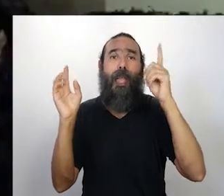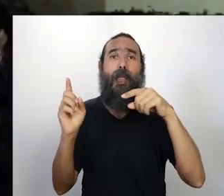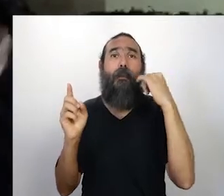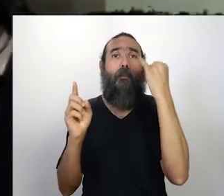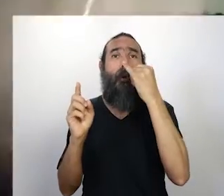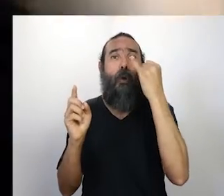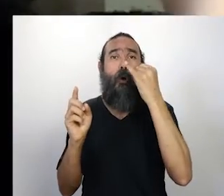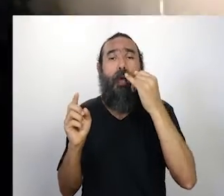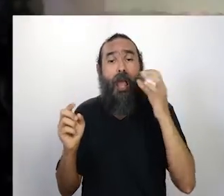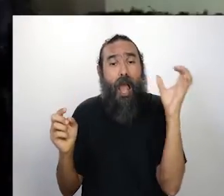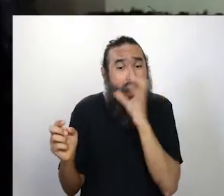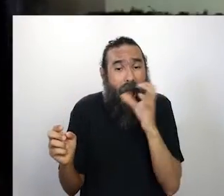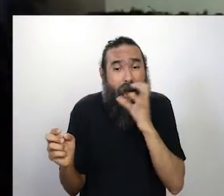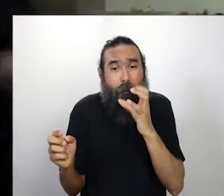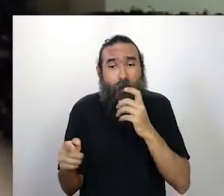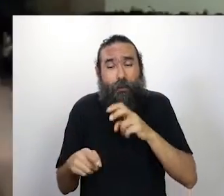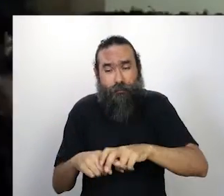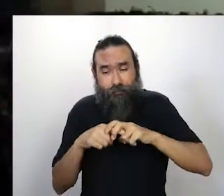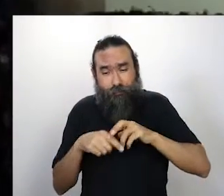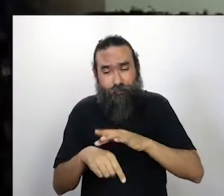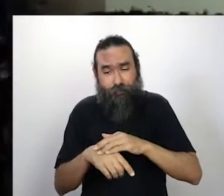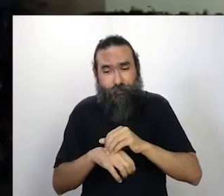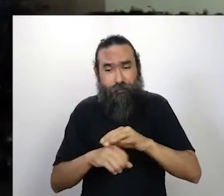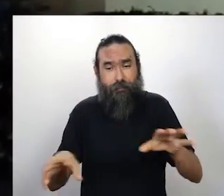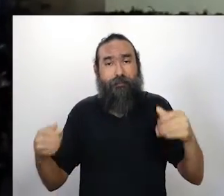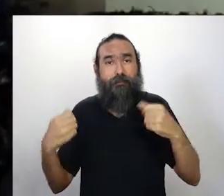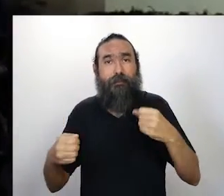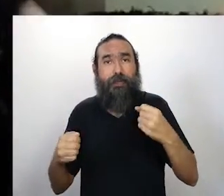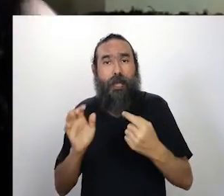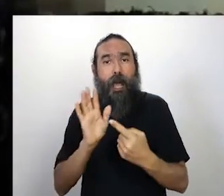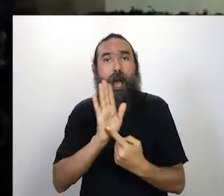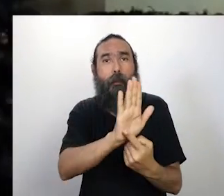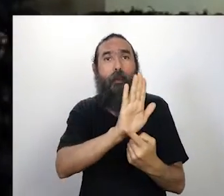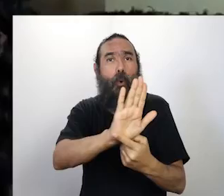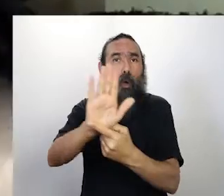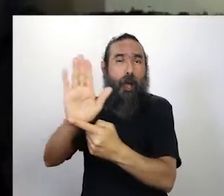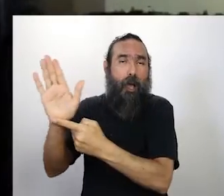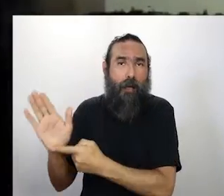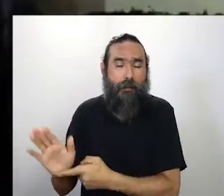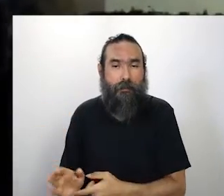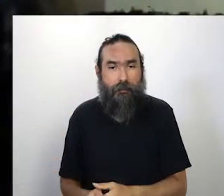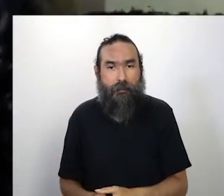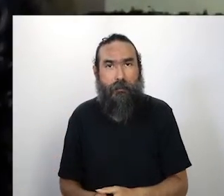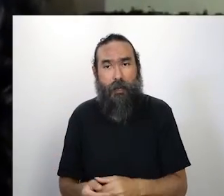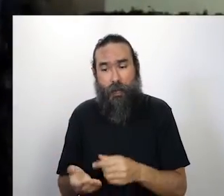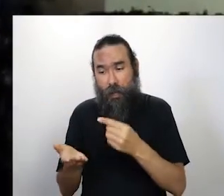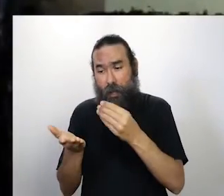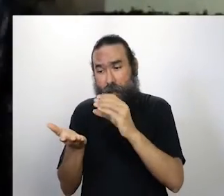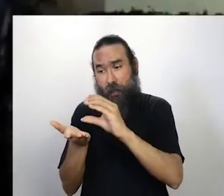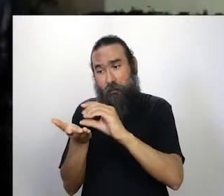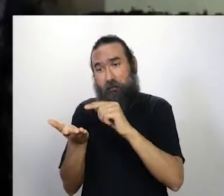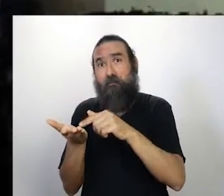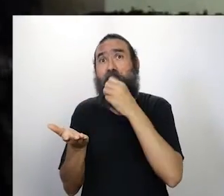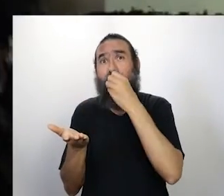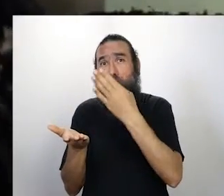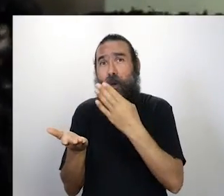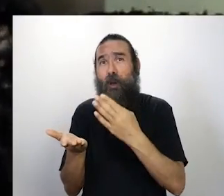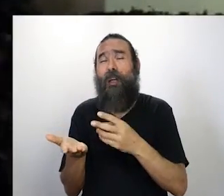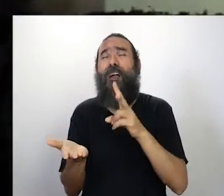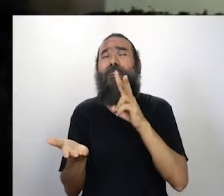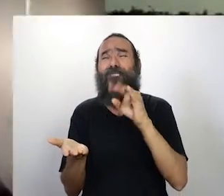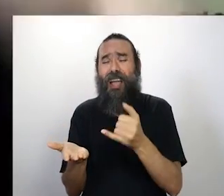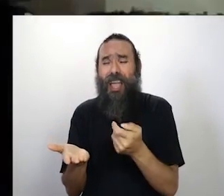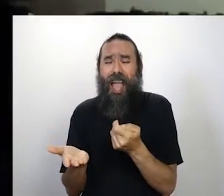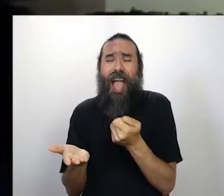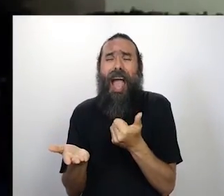e tudo mais, a gente também saber que, apesar de ser um montante legal de dinheiro, mas que vai acabar e vai acabar rápido, porque